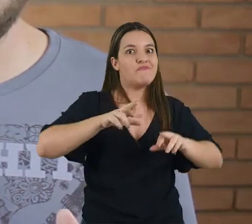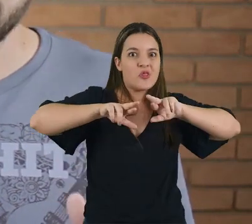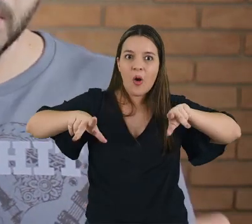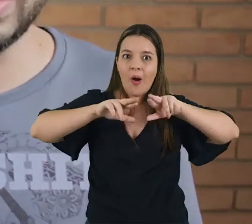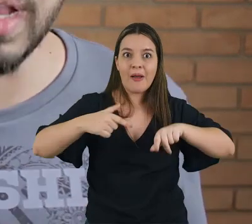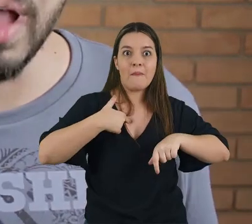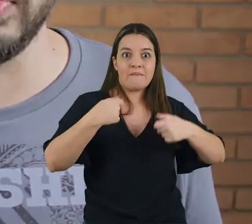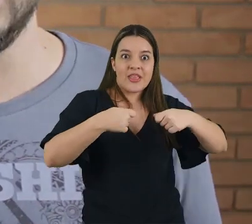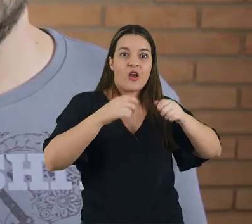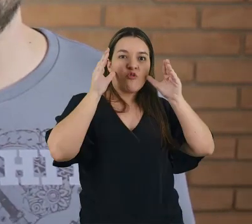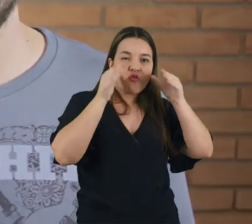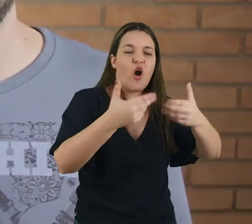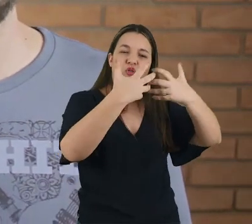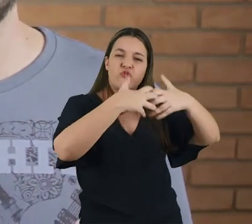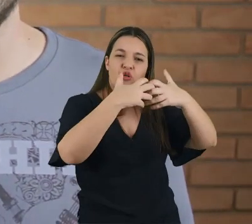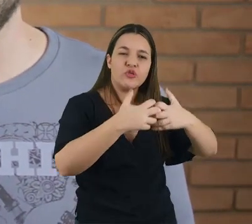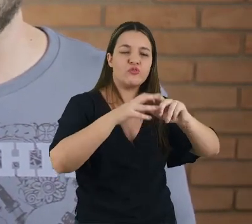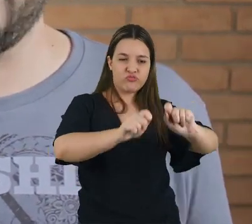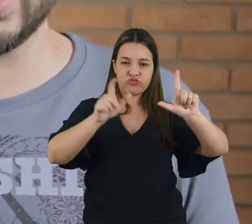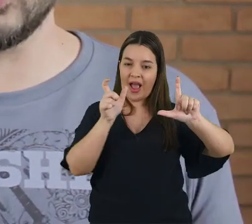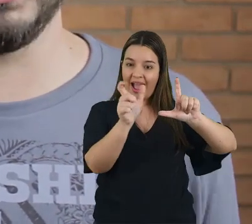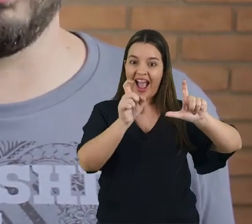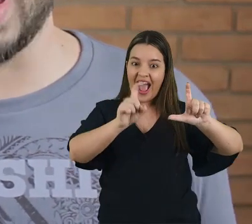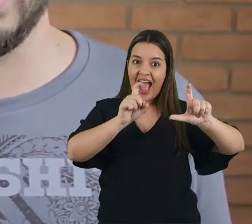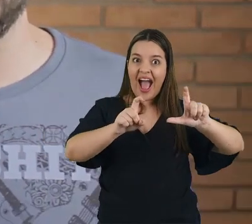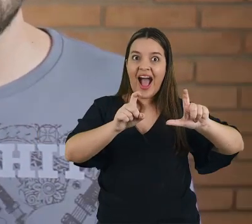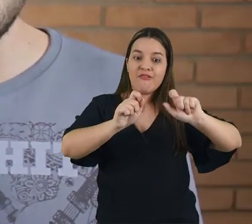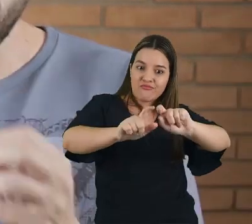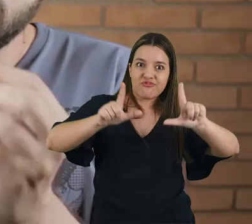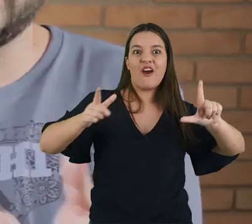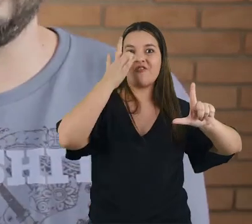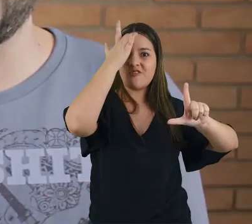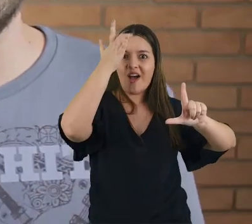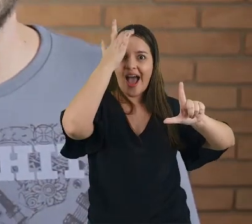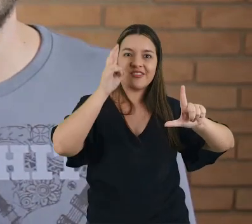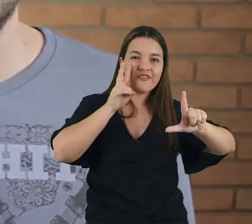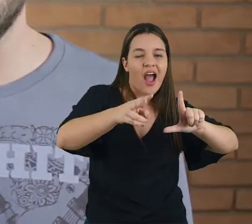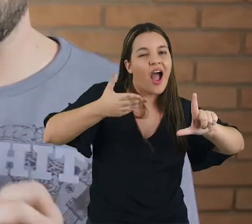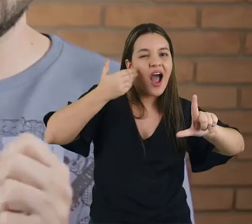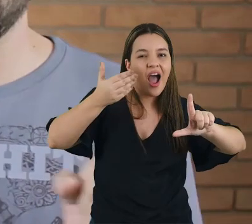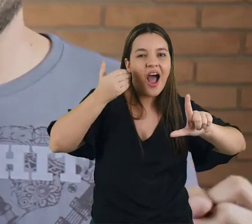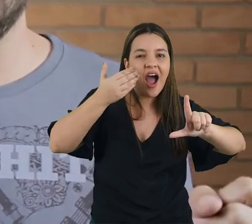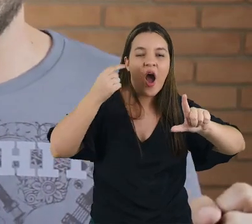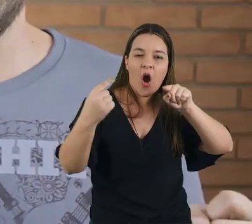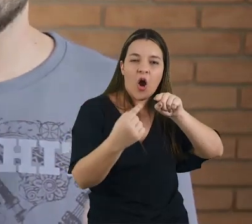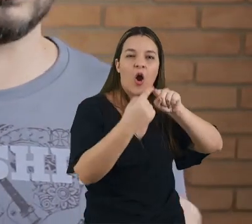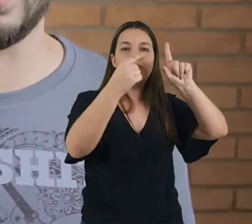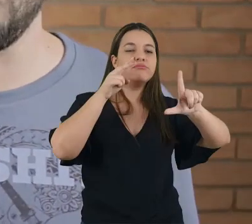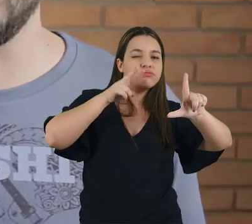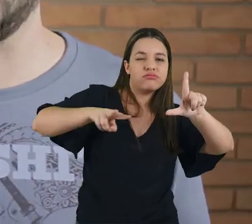botão seja, por exemplo, clicável. Eu preciso é que um botão seja fácil de manipular. Eu preciso que um item da interface seja fácil de alguém